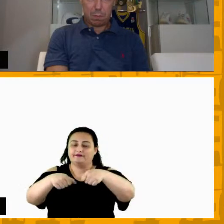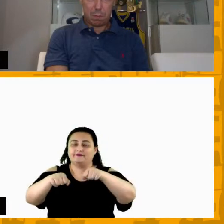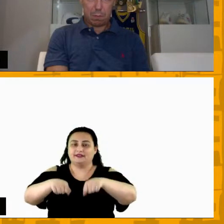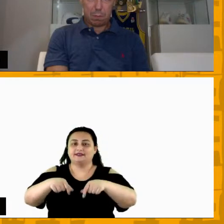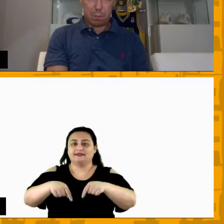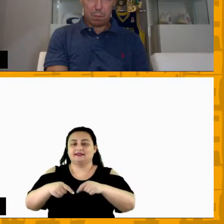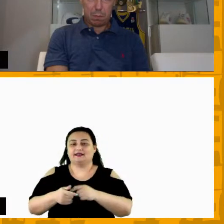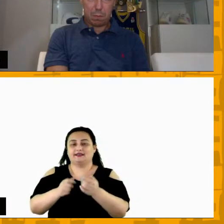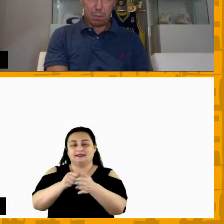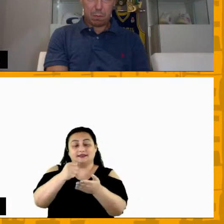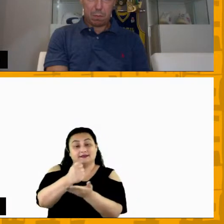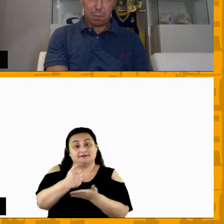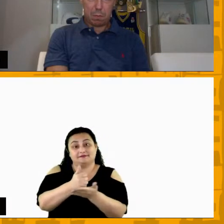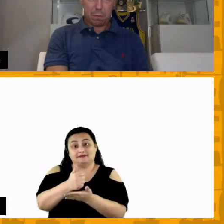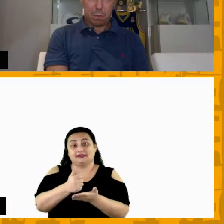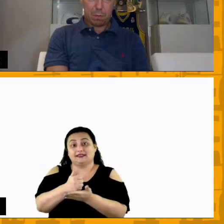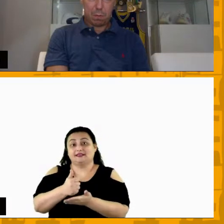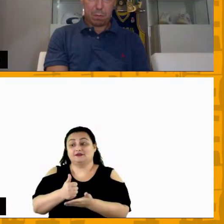nossas categorias de base